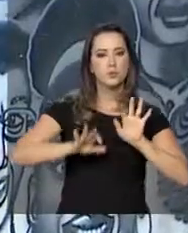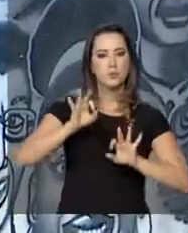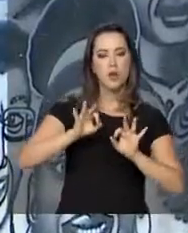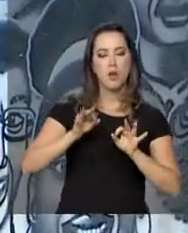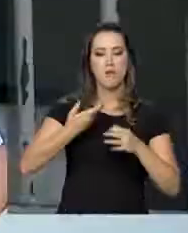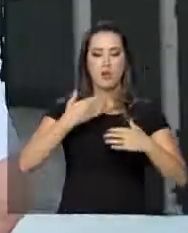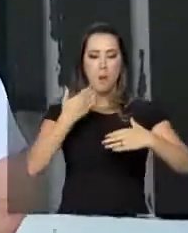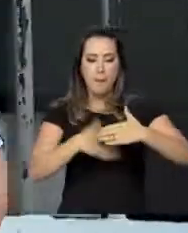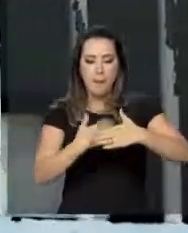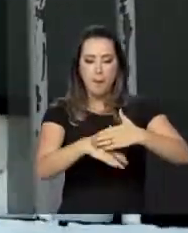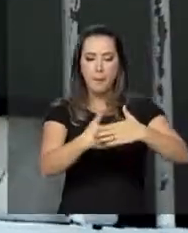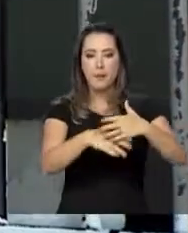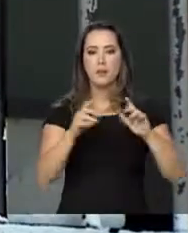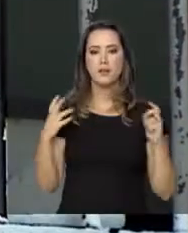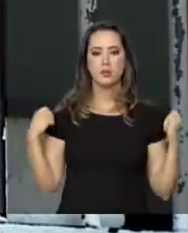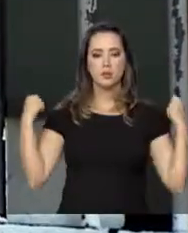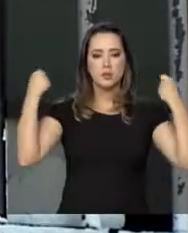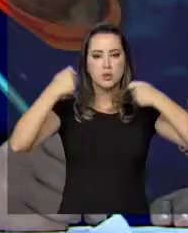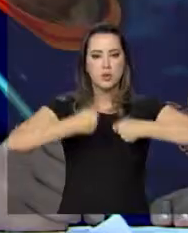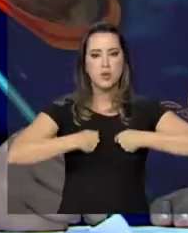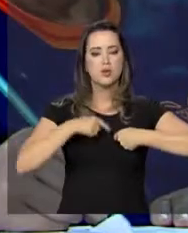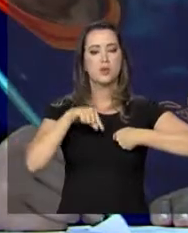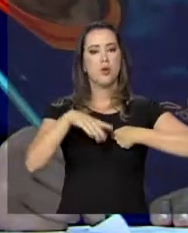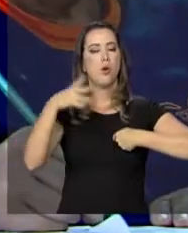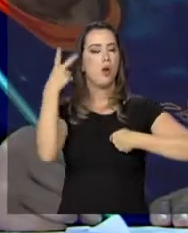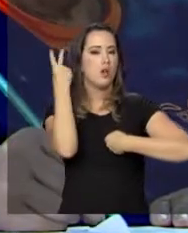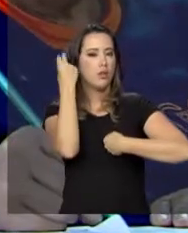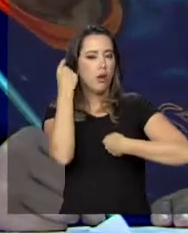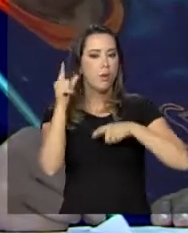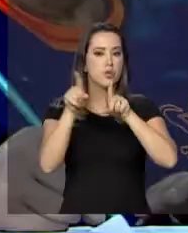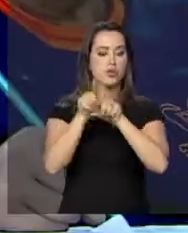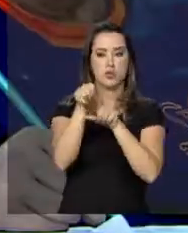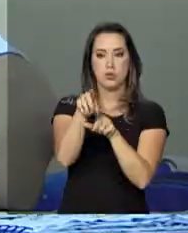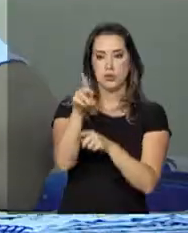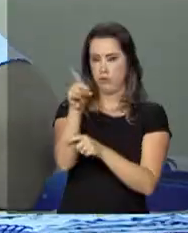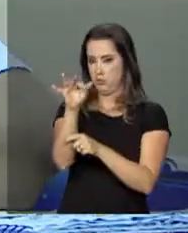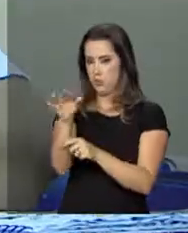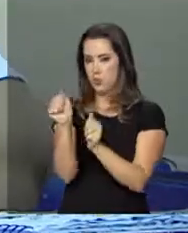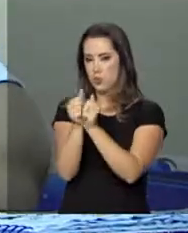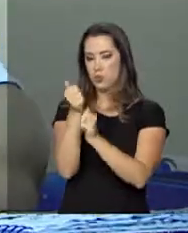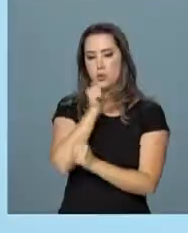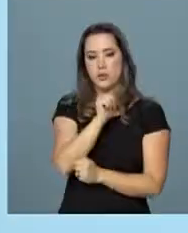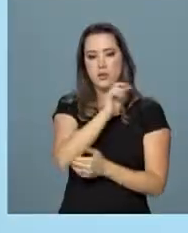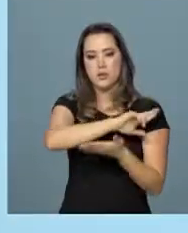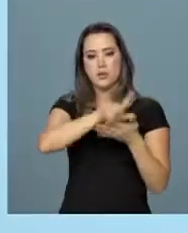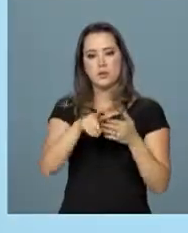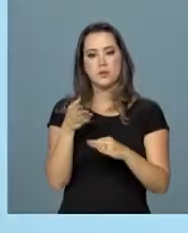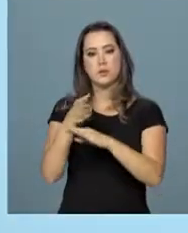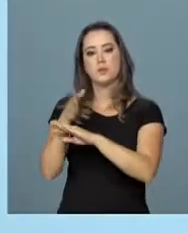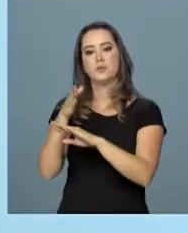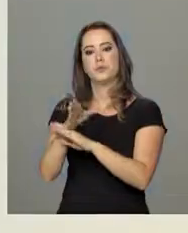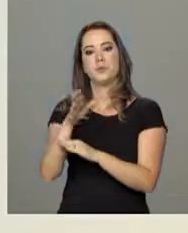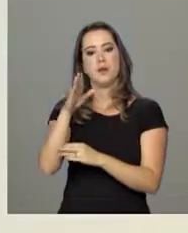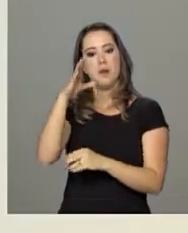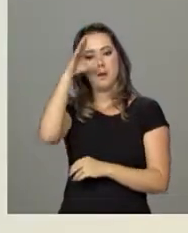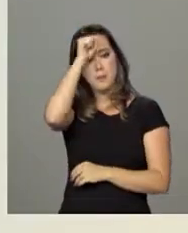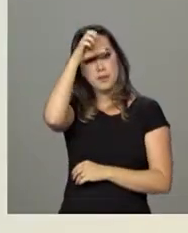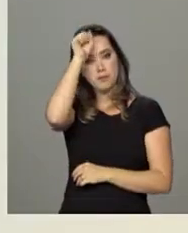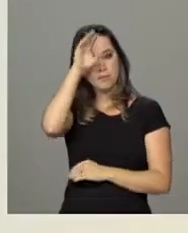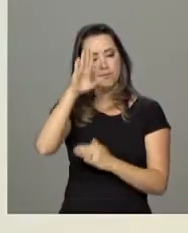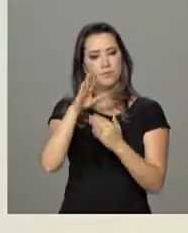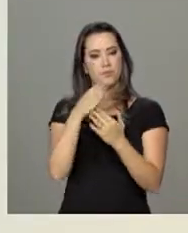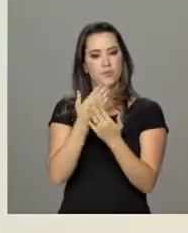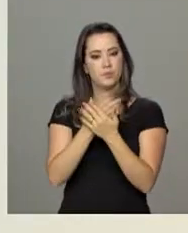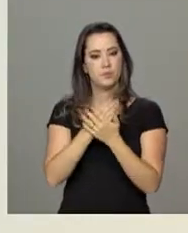sai para essa escola em Taguatinga, no Distrito Federal. Lá, junto com outras mulheres, ela finalmente tem acesso à educação. Já faço